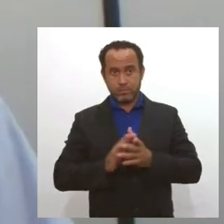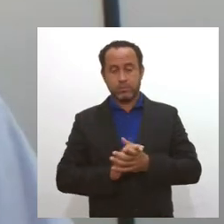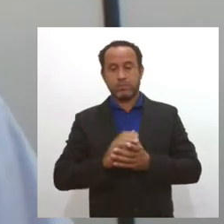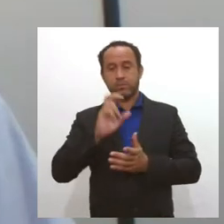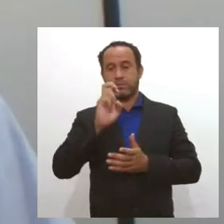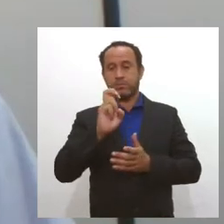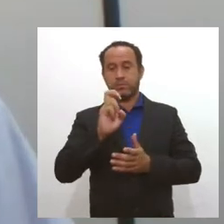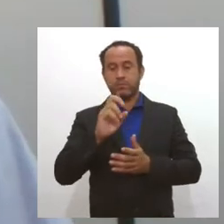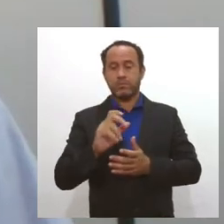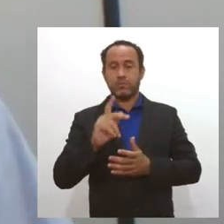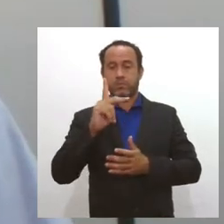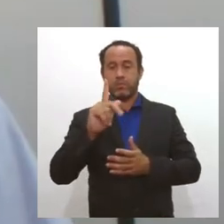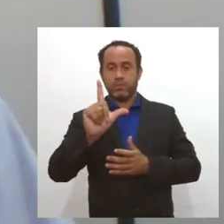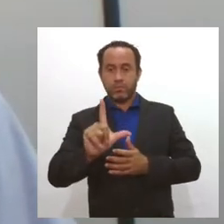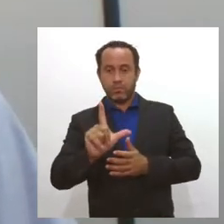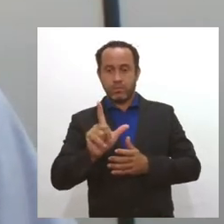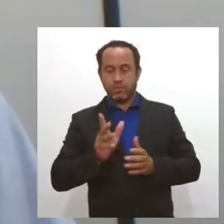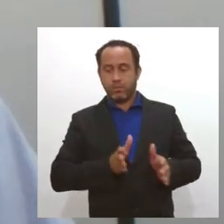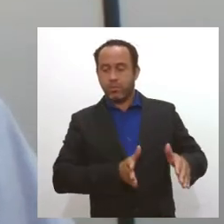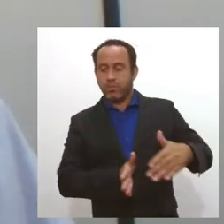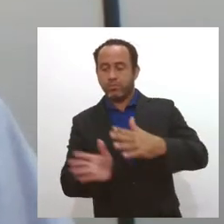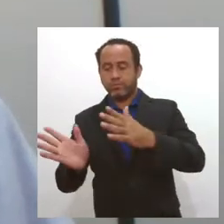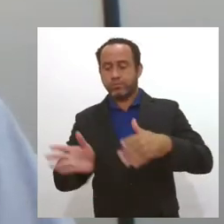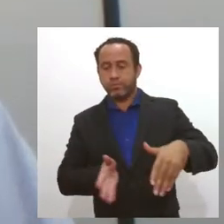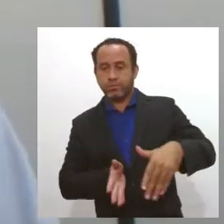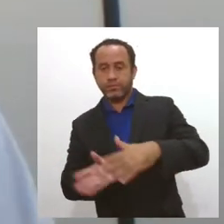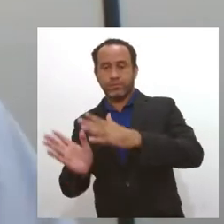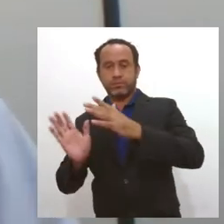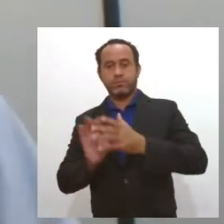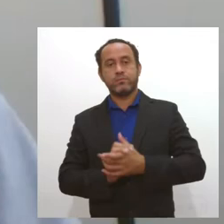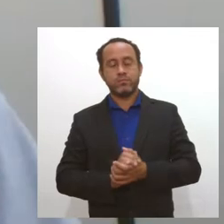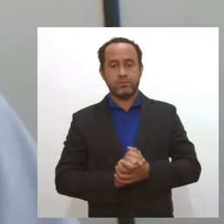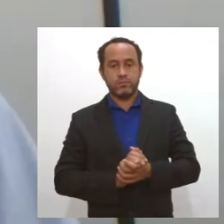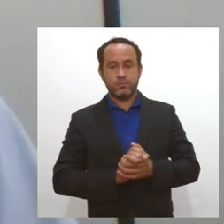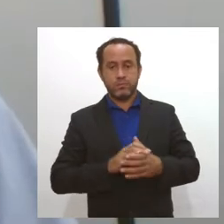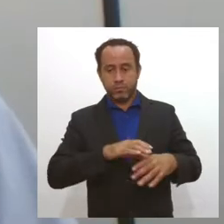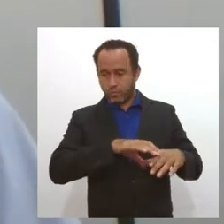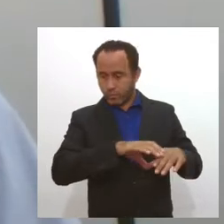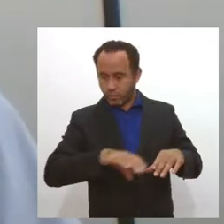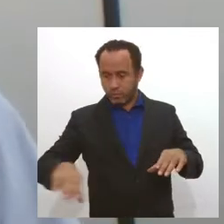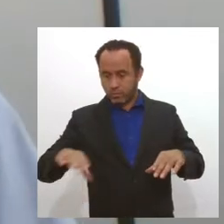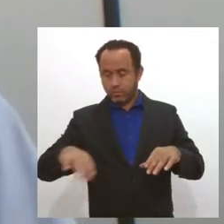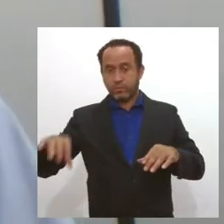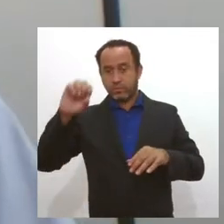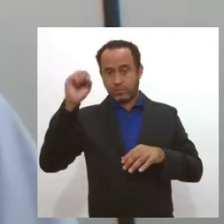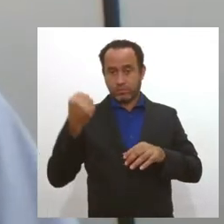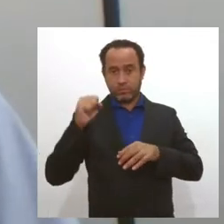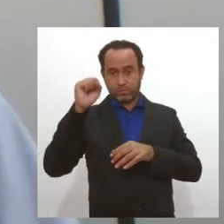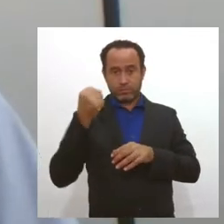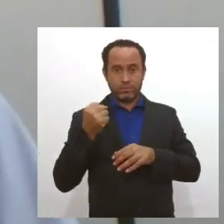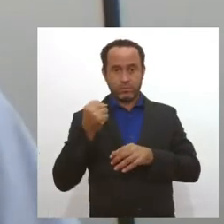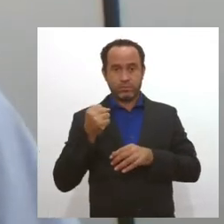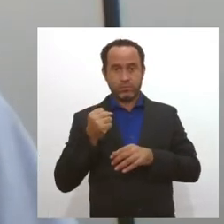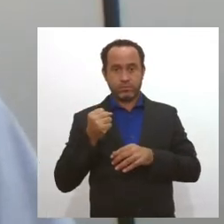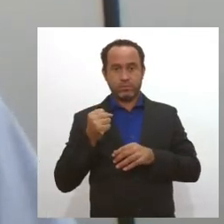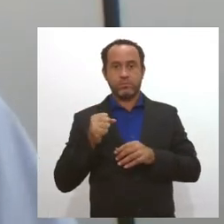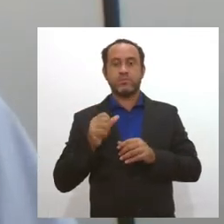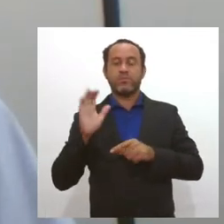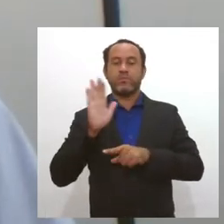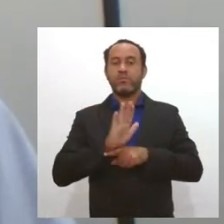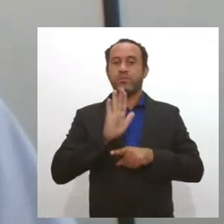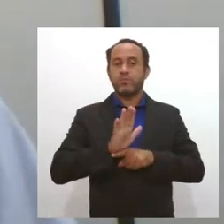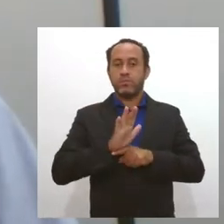quilômetros para cada margem. Ou seja, por onde ele passa, dentro de Sergipe, ele vai beneficiar